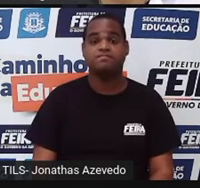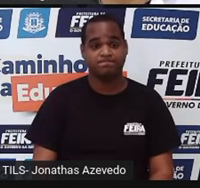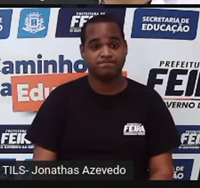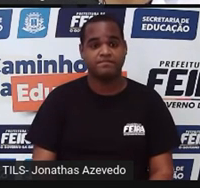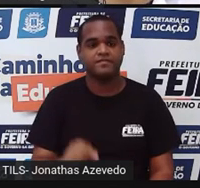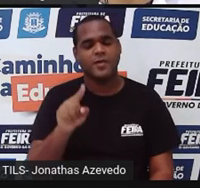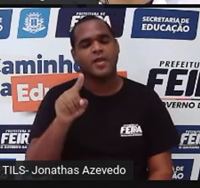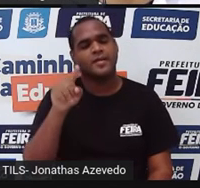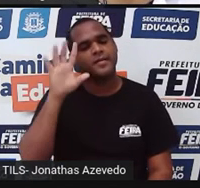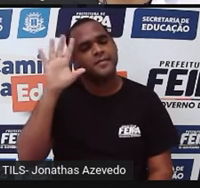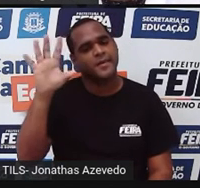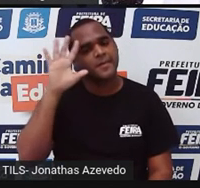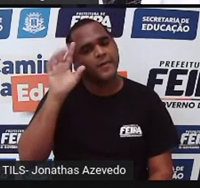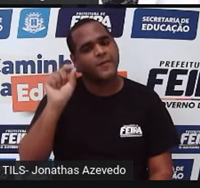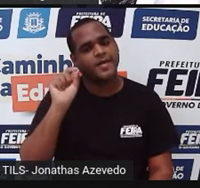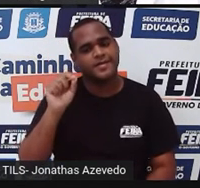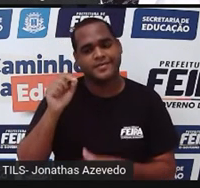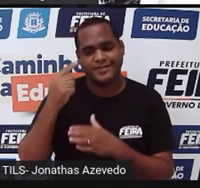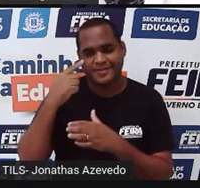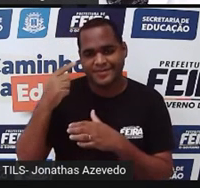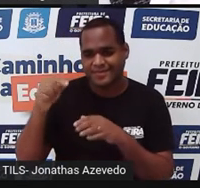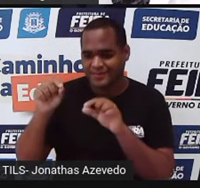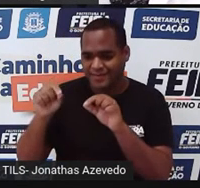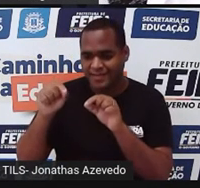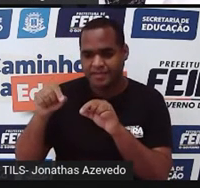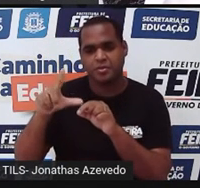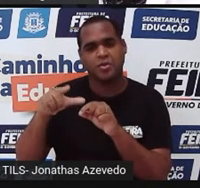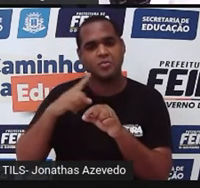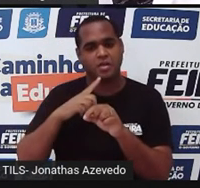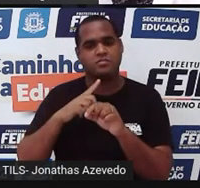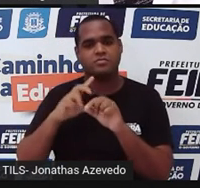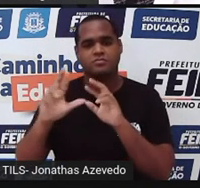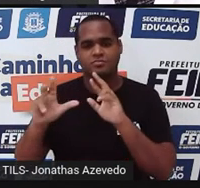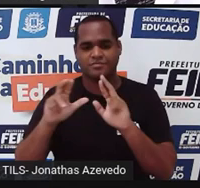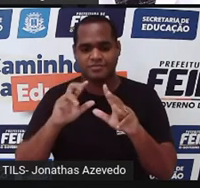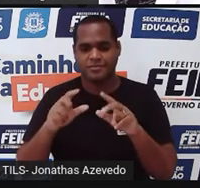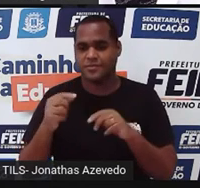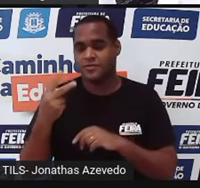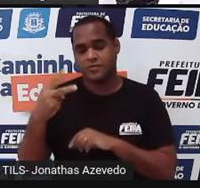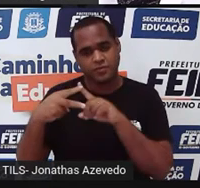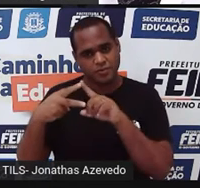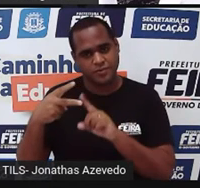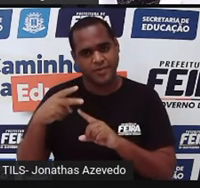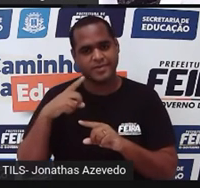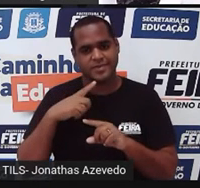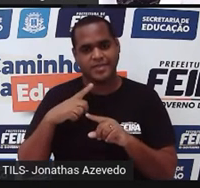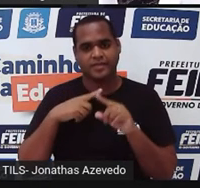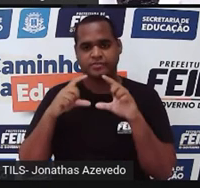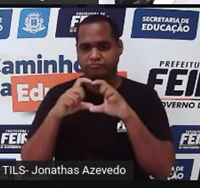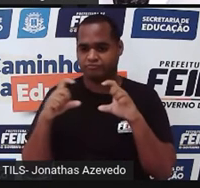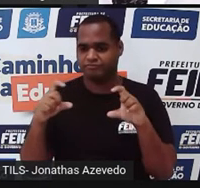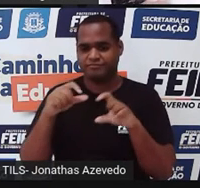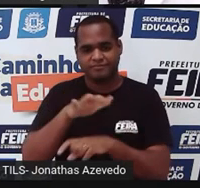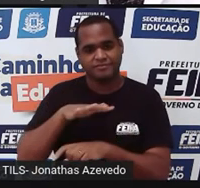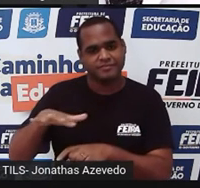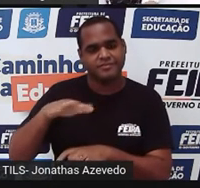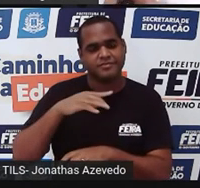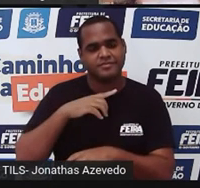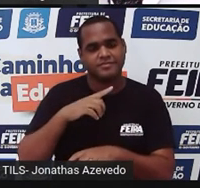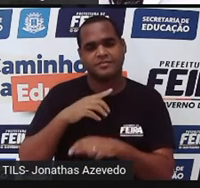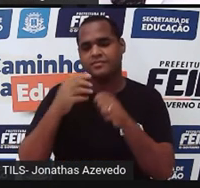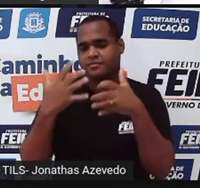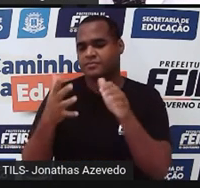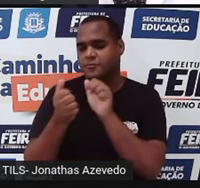usar o mesmo raciocínio na sala. A sala ficou dividida em dois retângulos. A gente calcula a área de cada retângulo, junta,